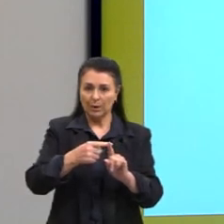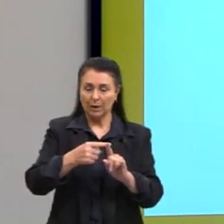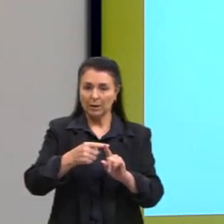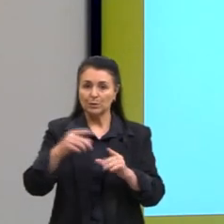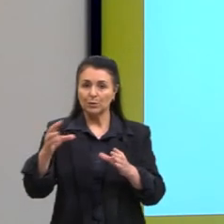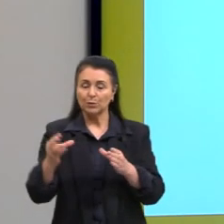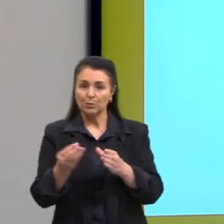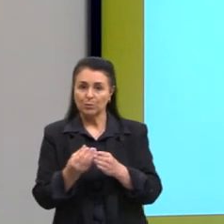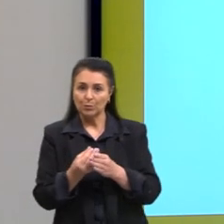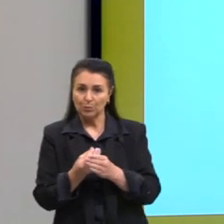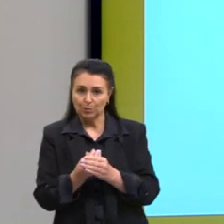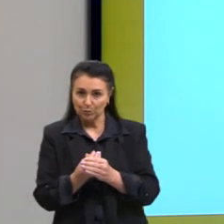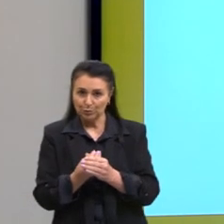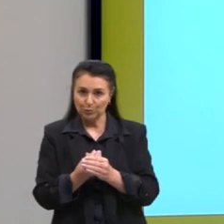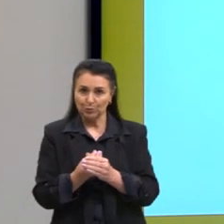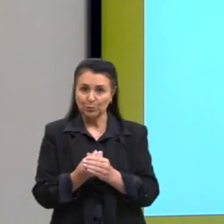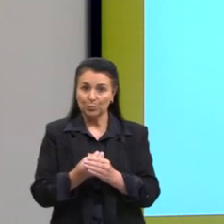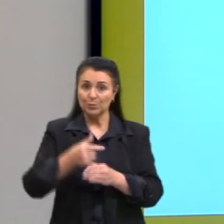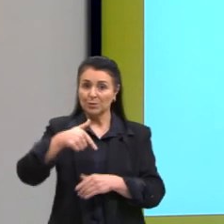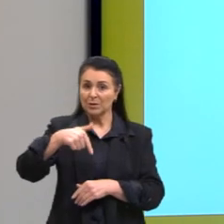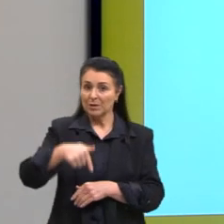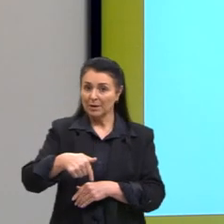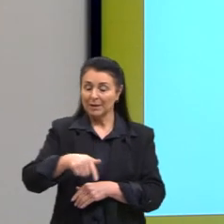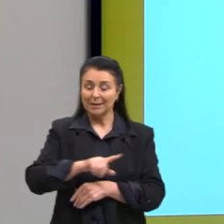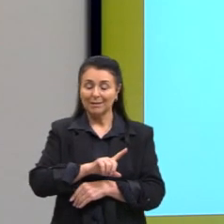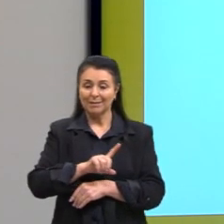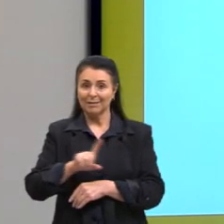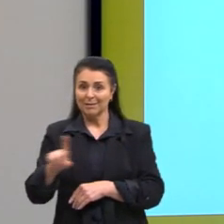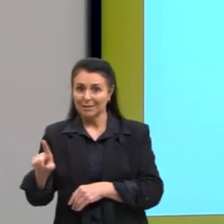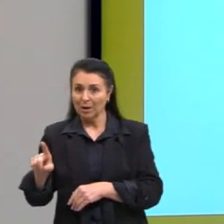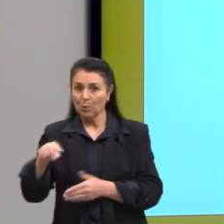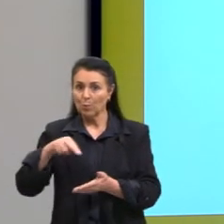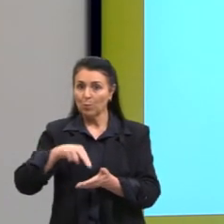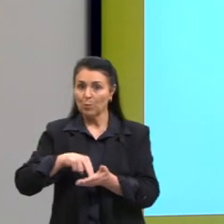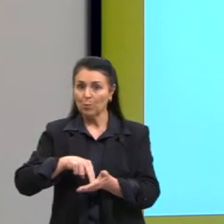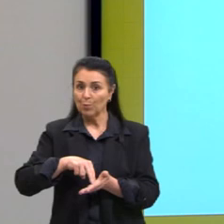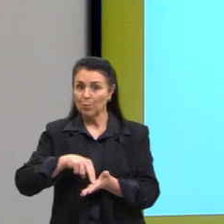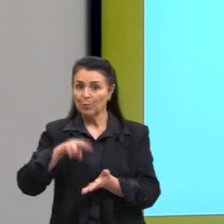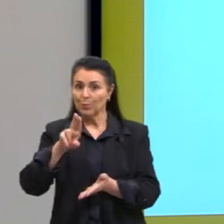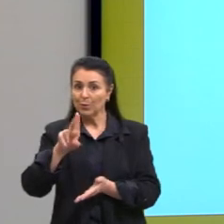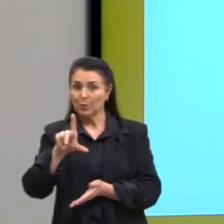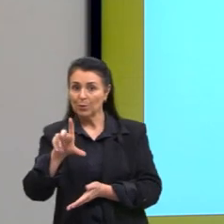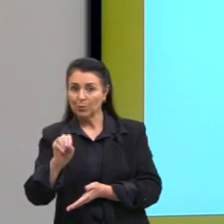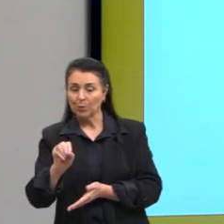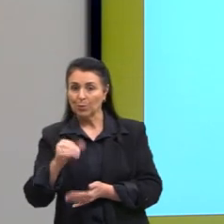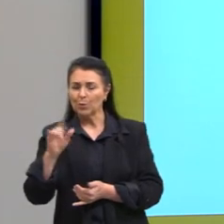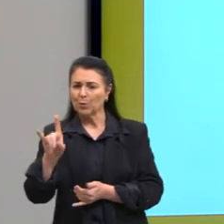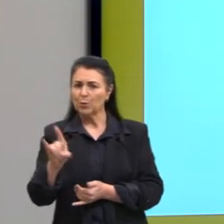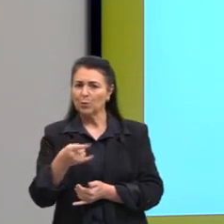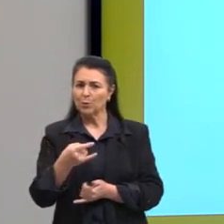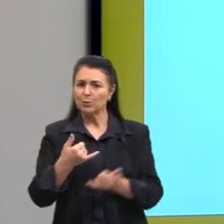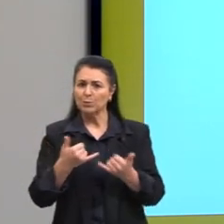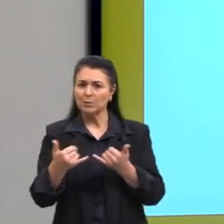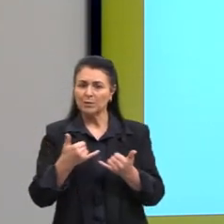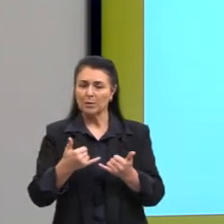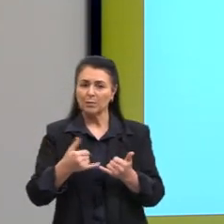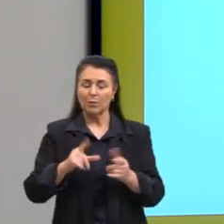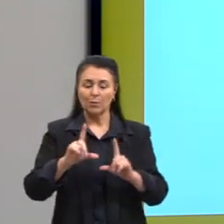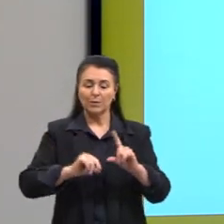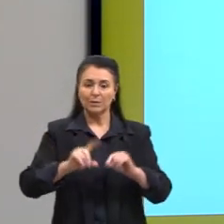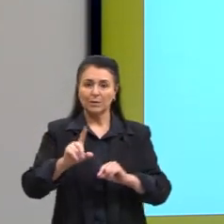conjunto dos números racionais positivos e não nulos. E nós temos aqui o último, então, Q, asterisco com menos,